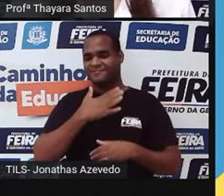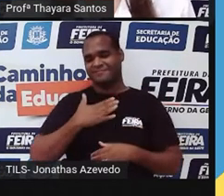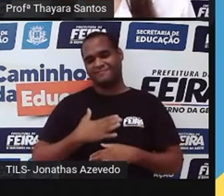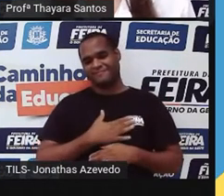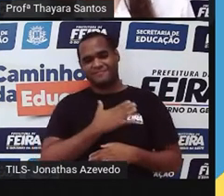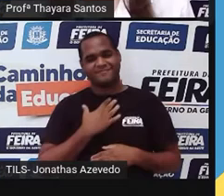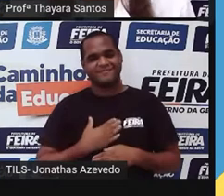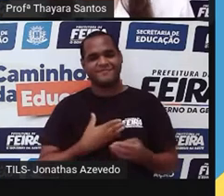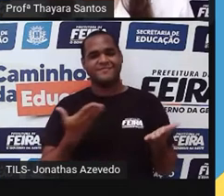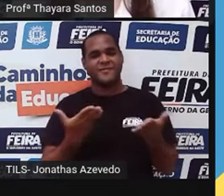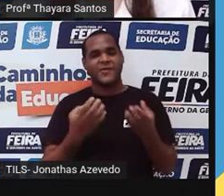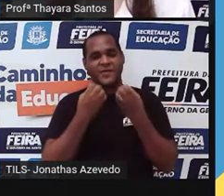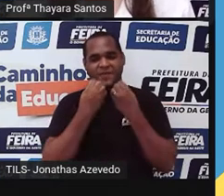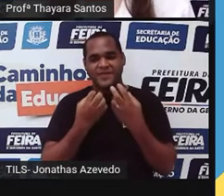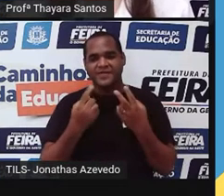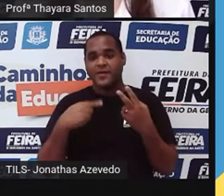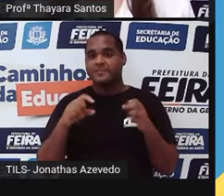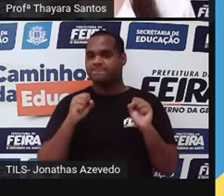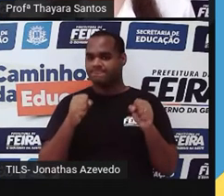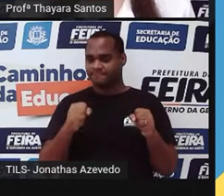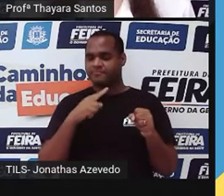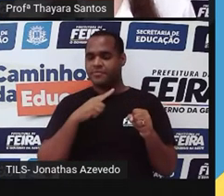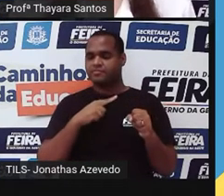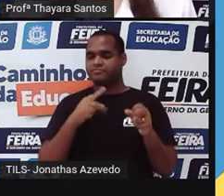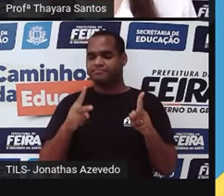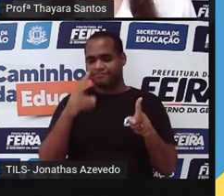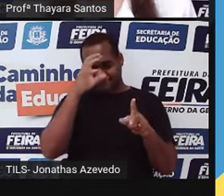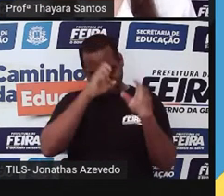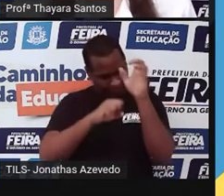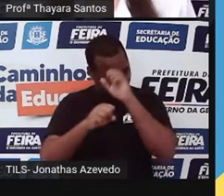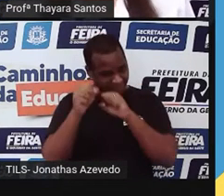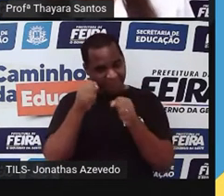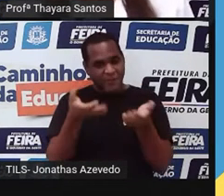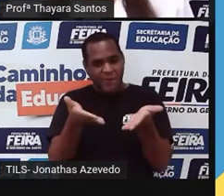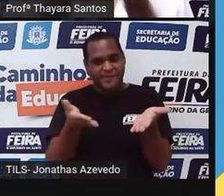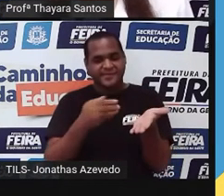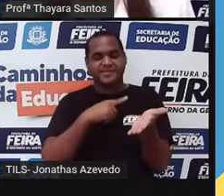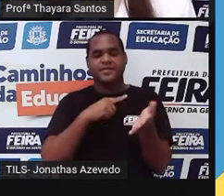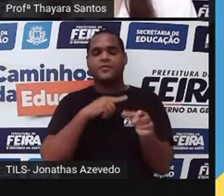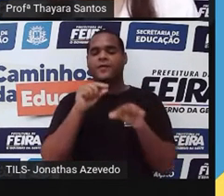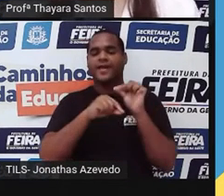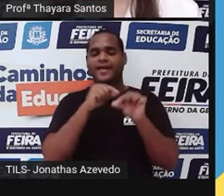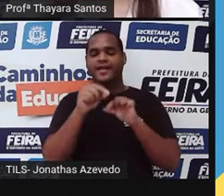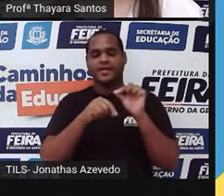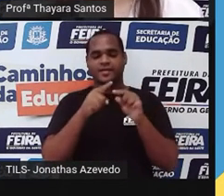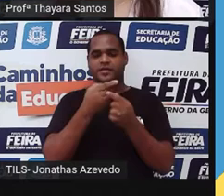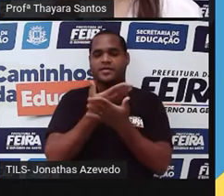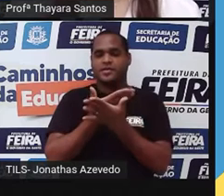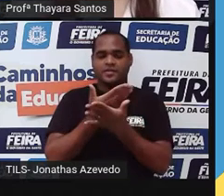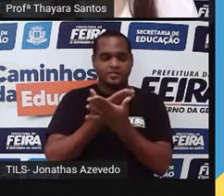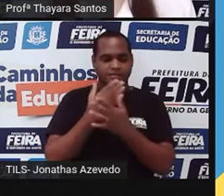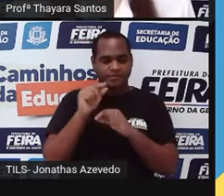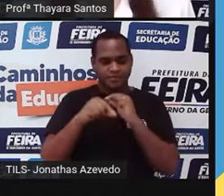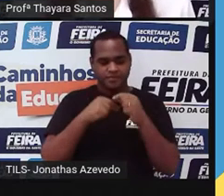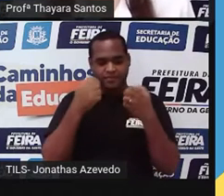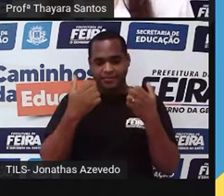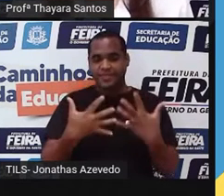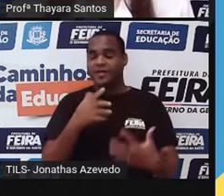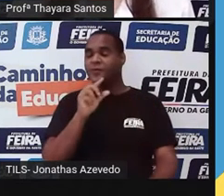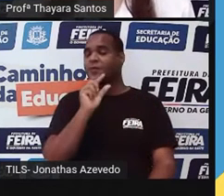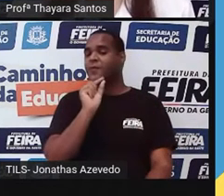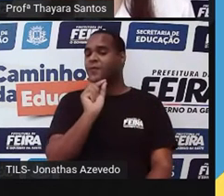E agora sim, vamos falar sobre a aula de hoje. E a aula de hoje nós vamos estudar sobre,